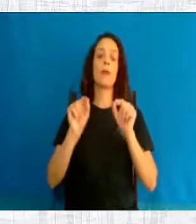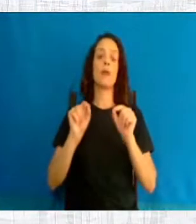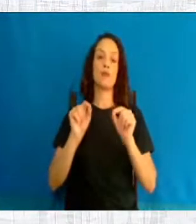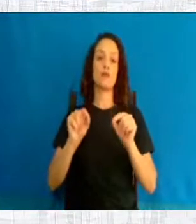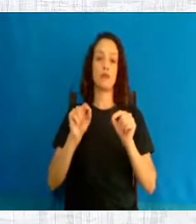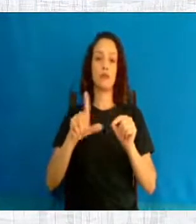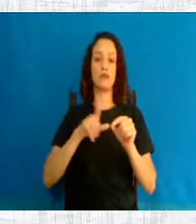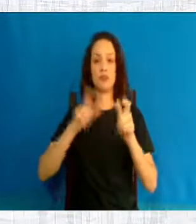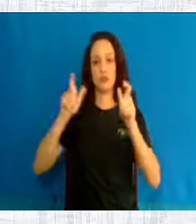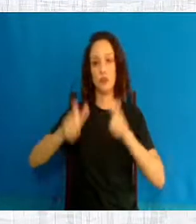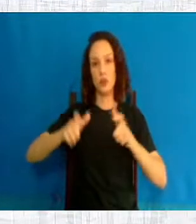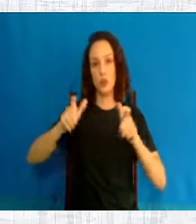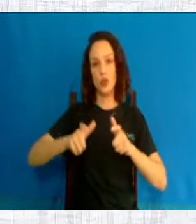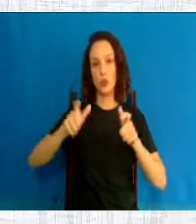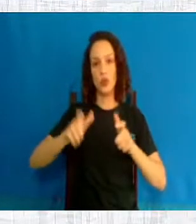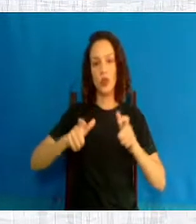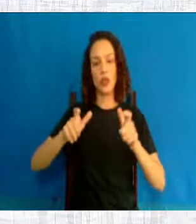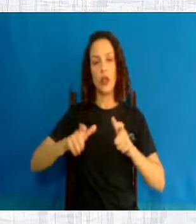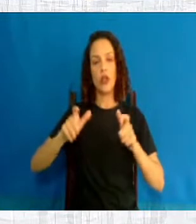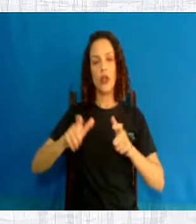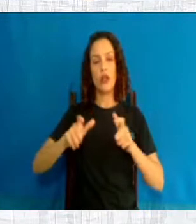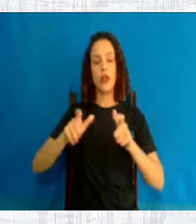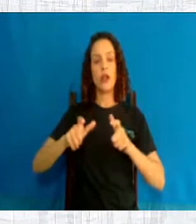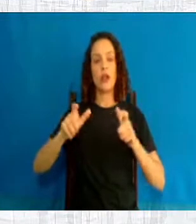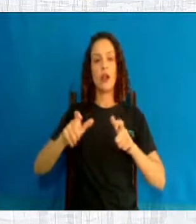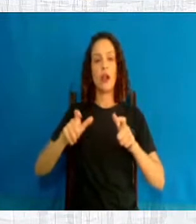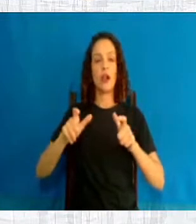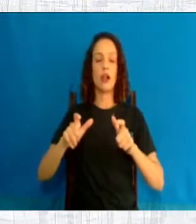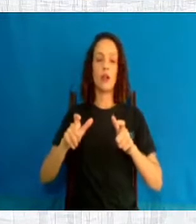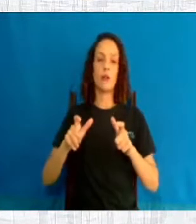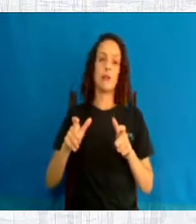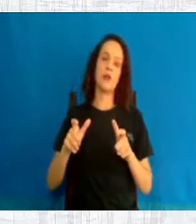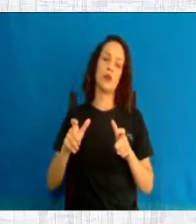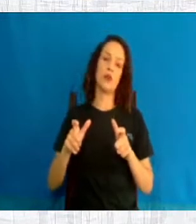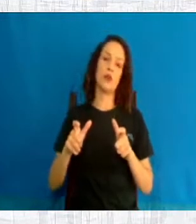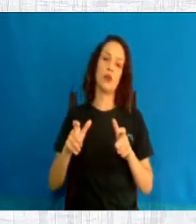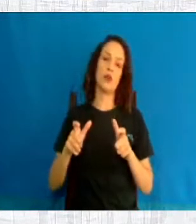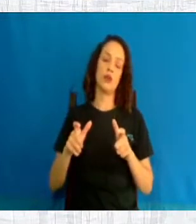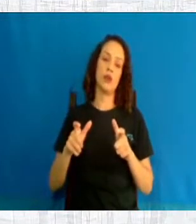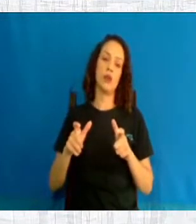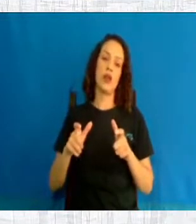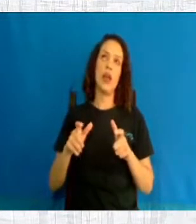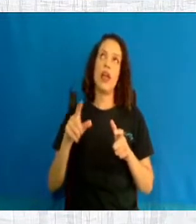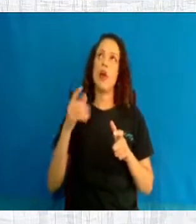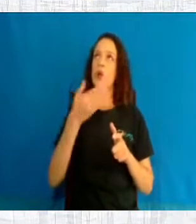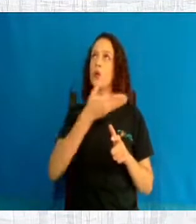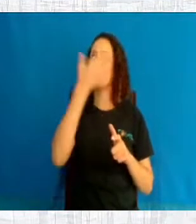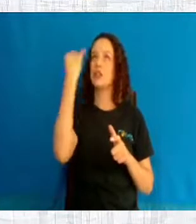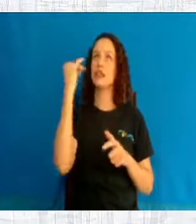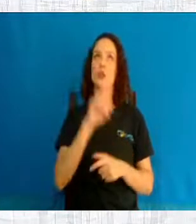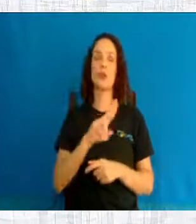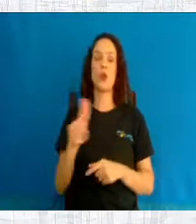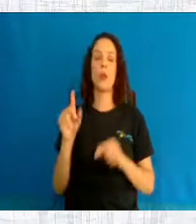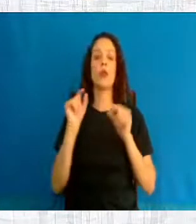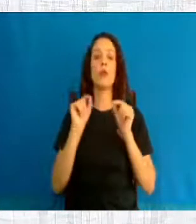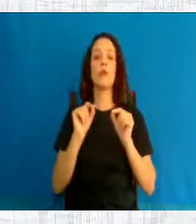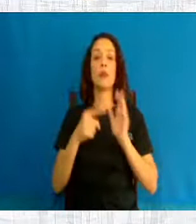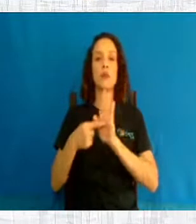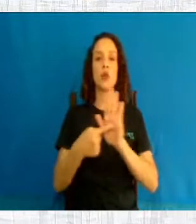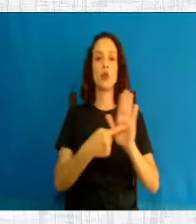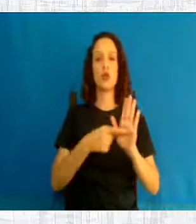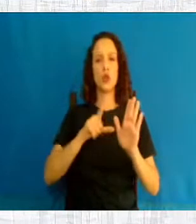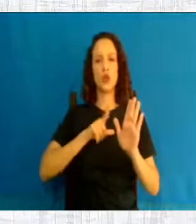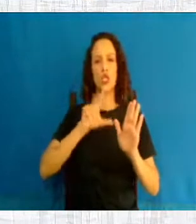um instituto Anis, junto com a UNB, da fundação, fugiu agora o nome, estimou 500 mil abortos